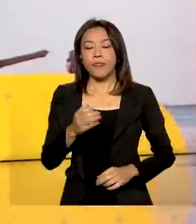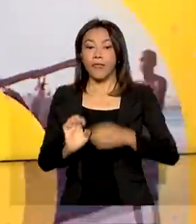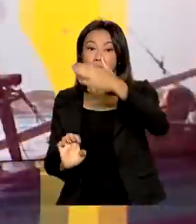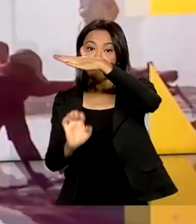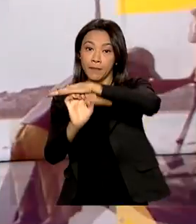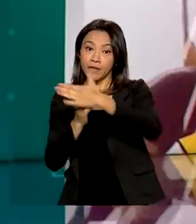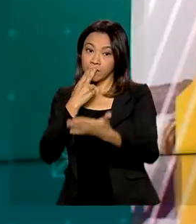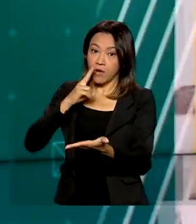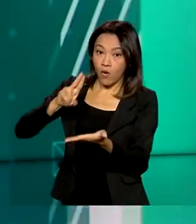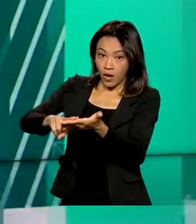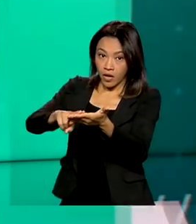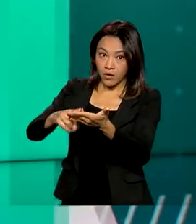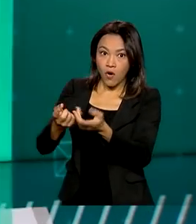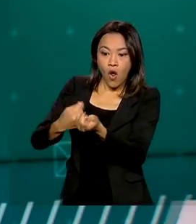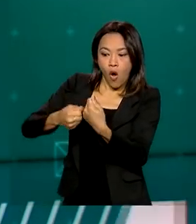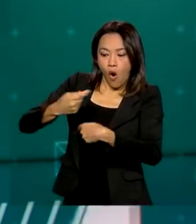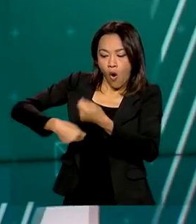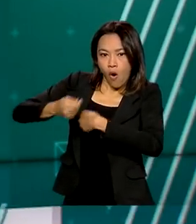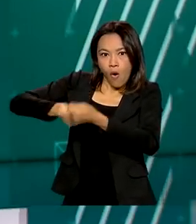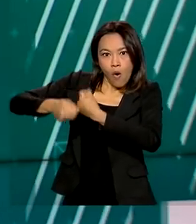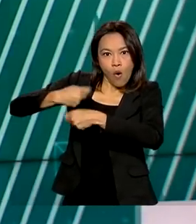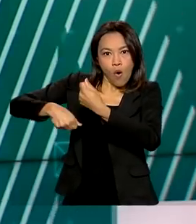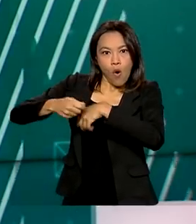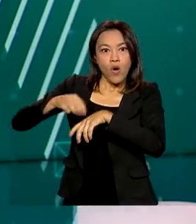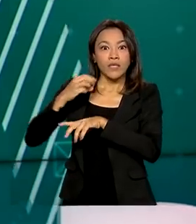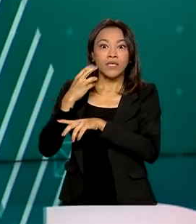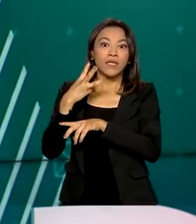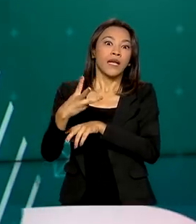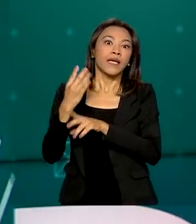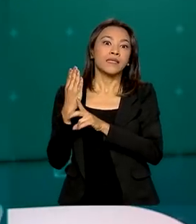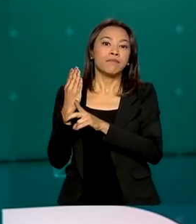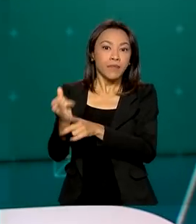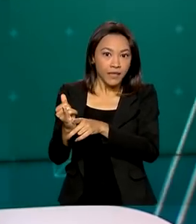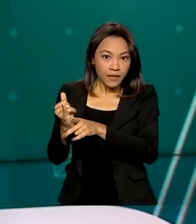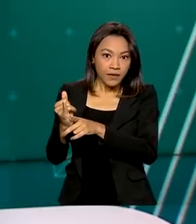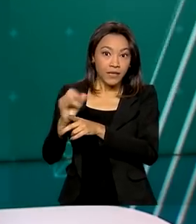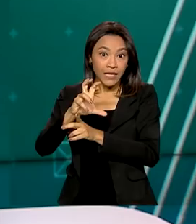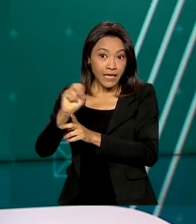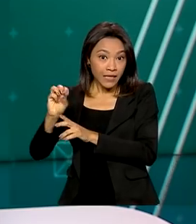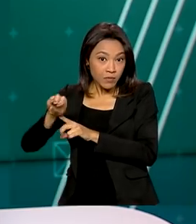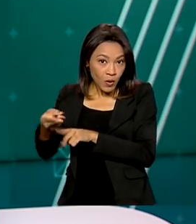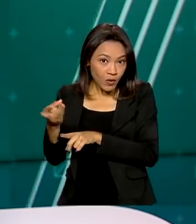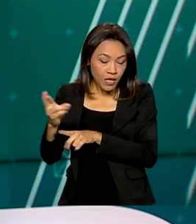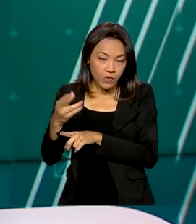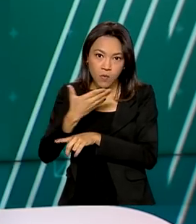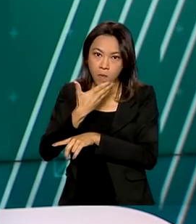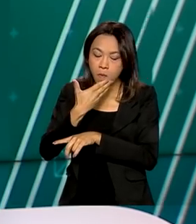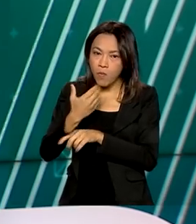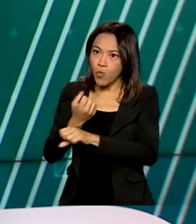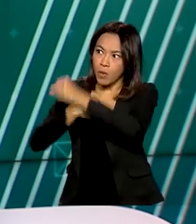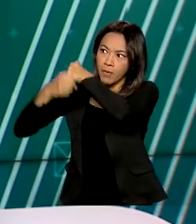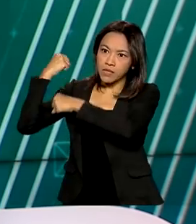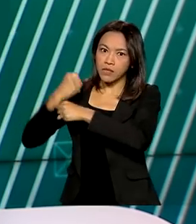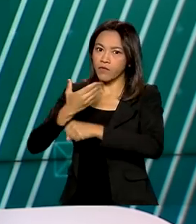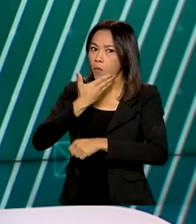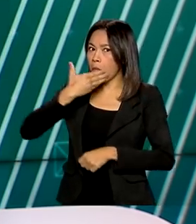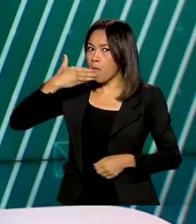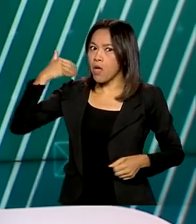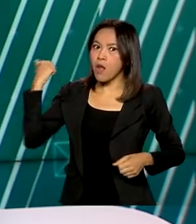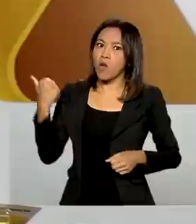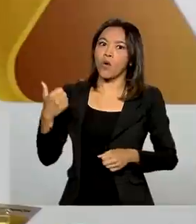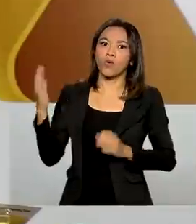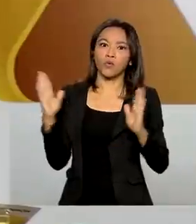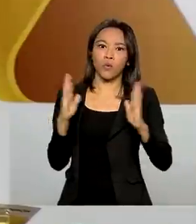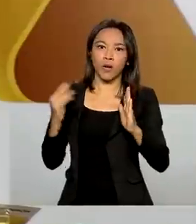registraram lucro de mais de R$,5 bilhões em 2021. Foi o melhor resultado dos últimos 22